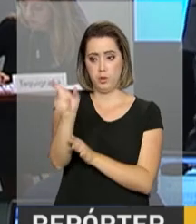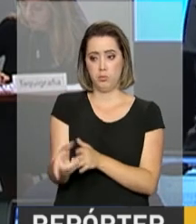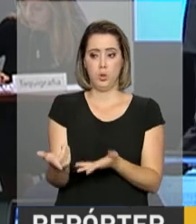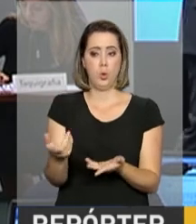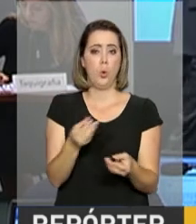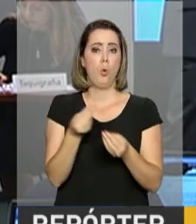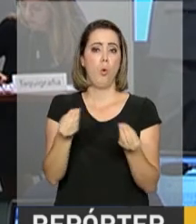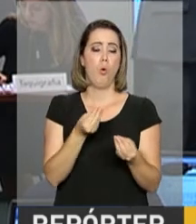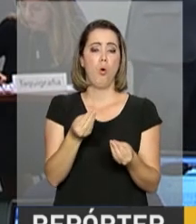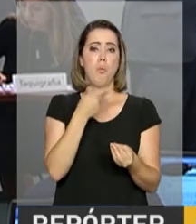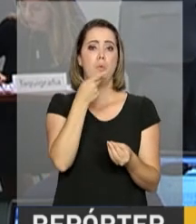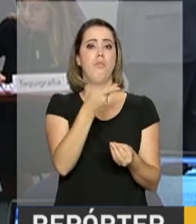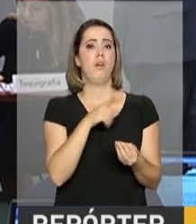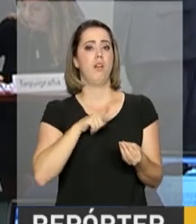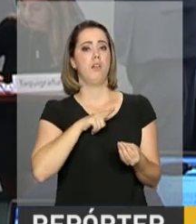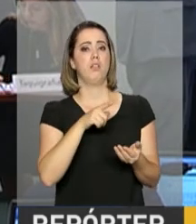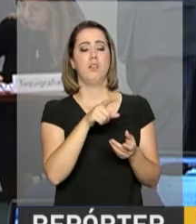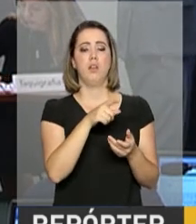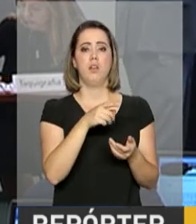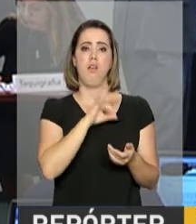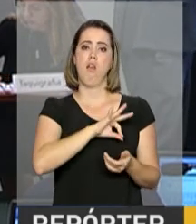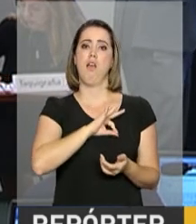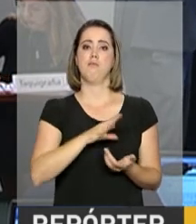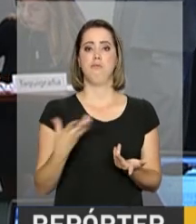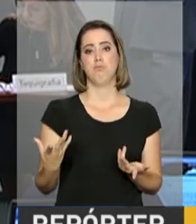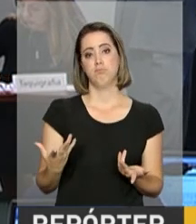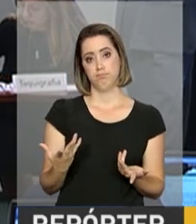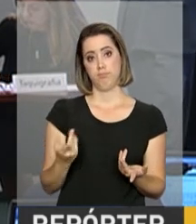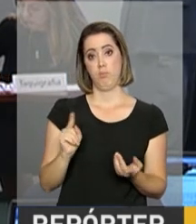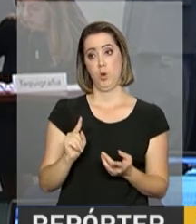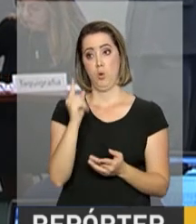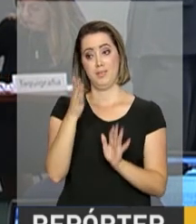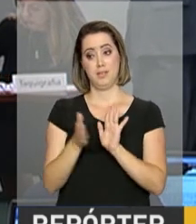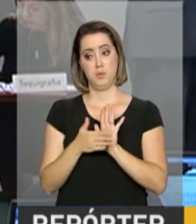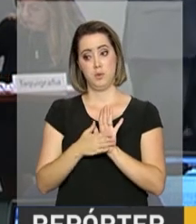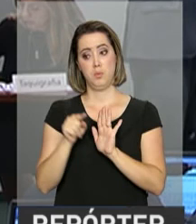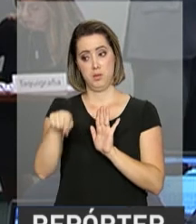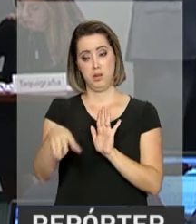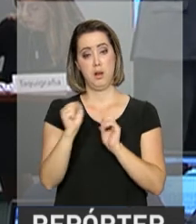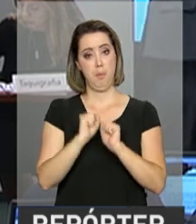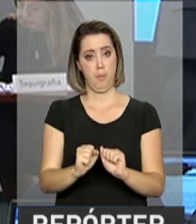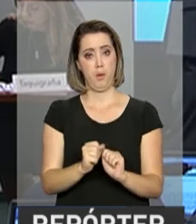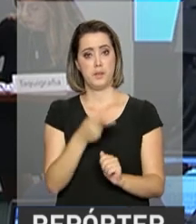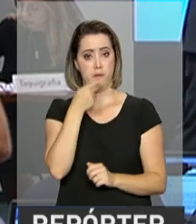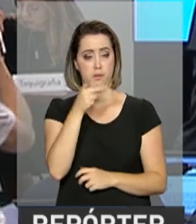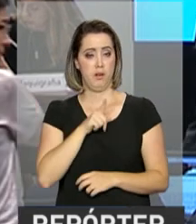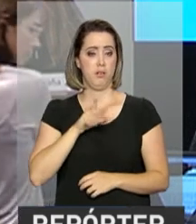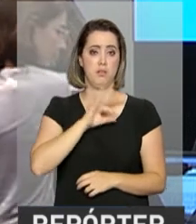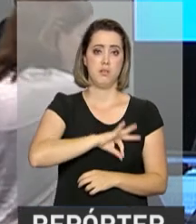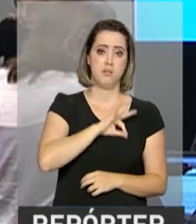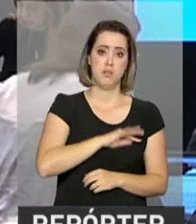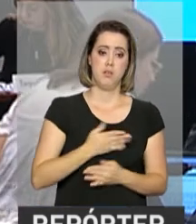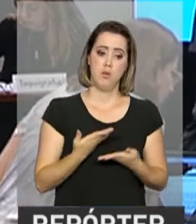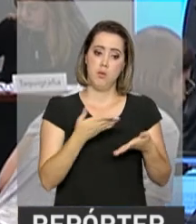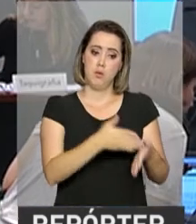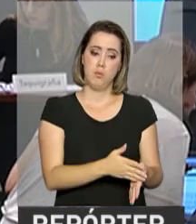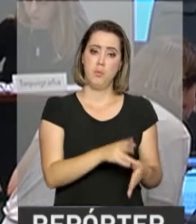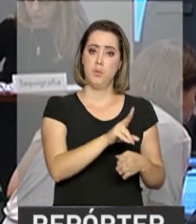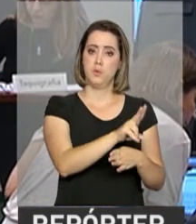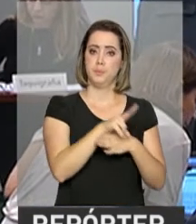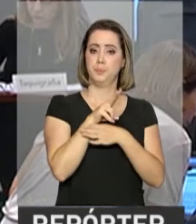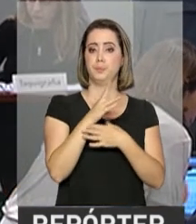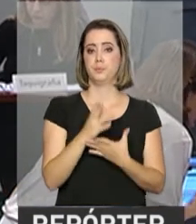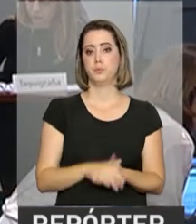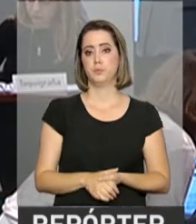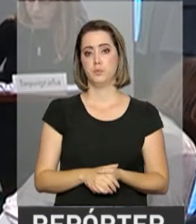como comprovar a renda. Então, o objetivo da proposta é que ele, inclusive, possa comprovar a sua renda e ter acesso ao mercado creditício, por exemplo,